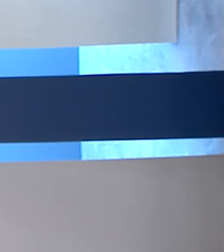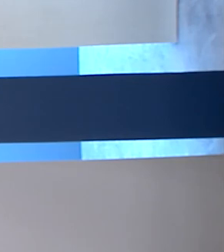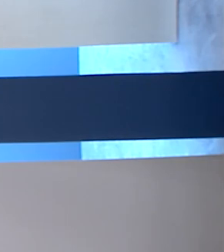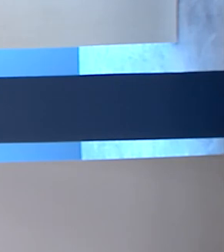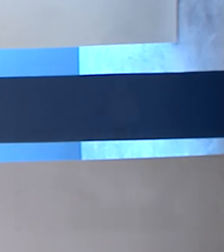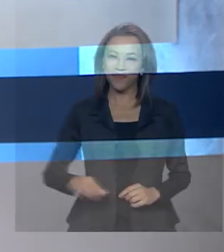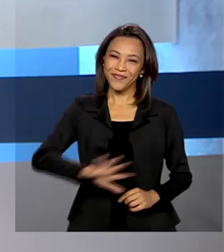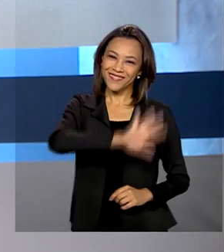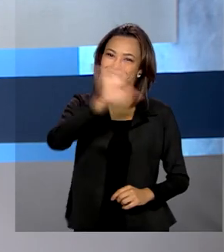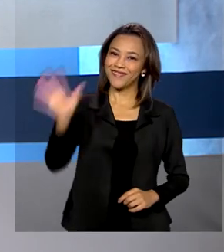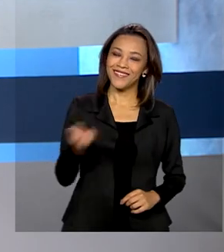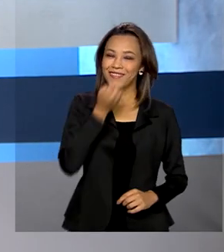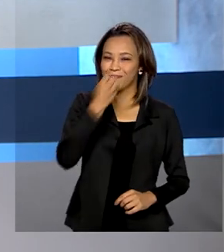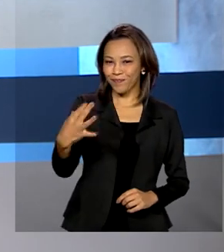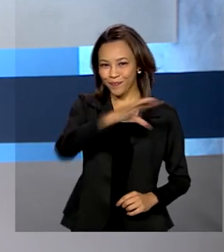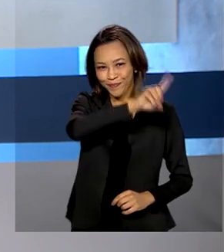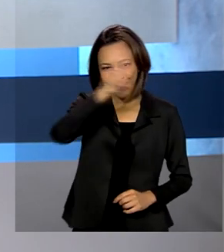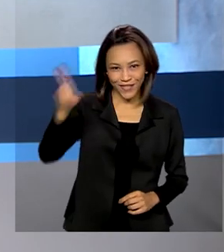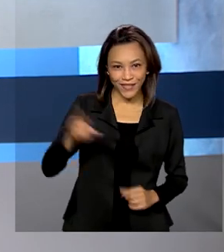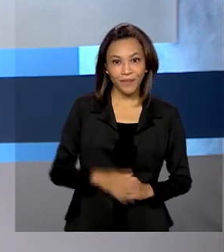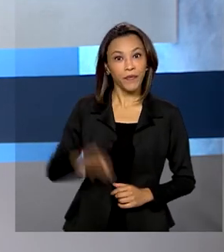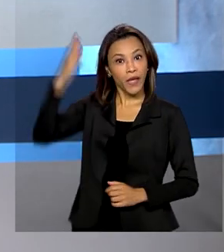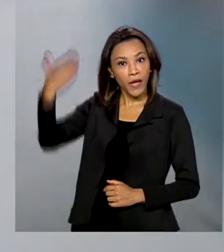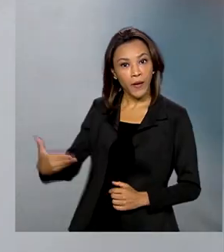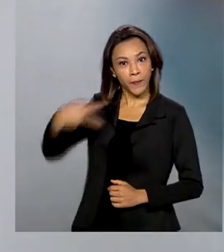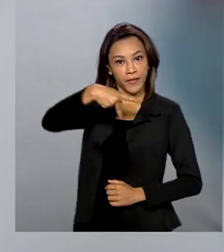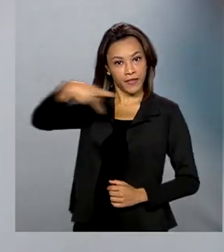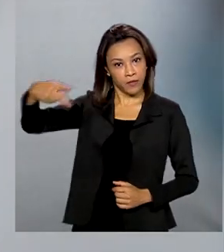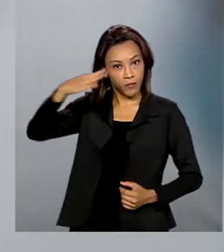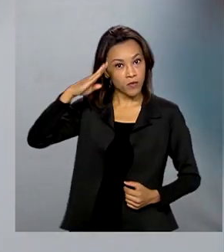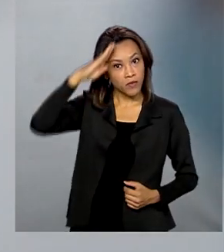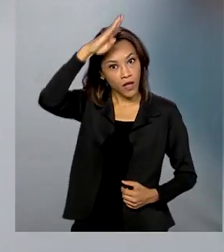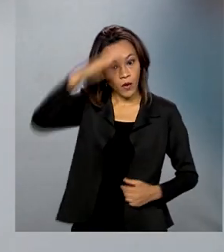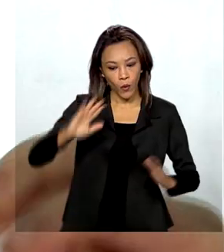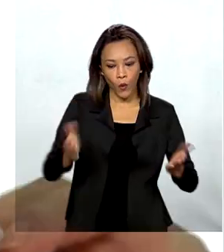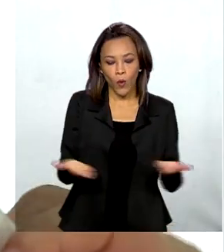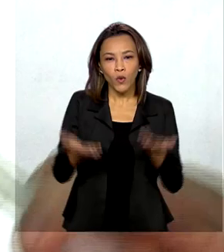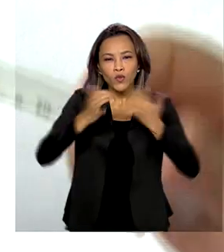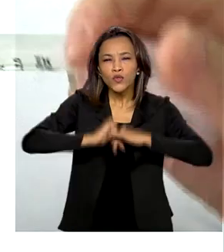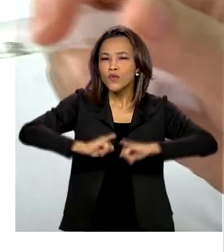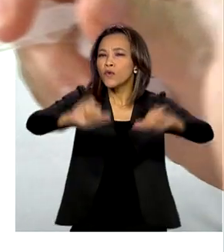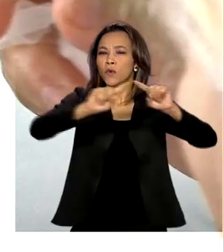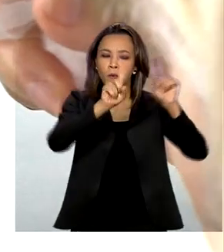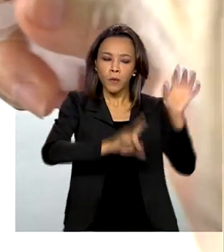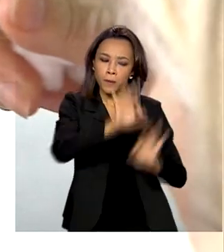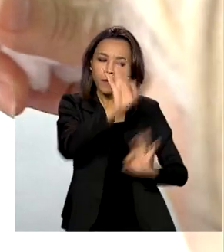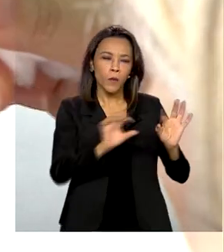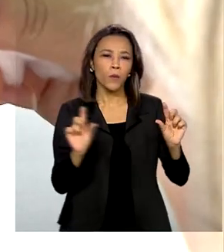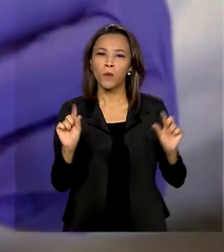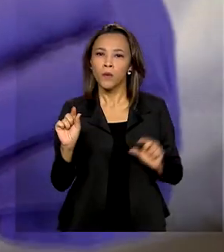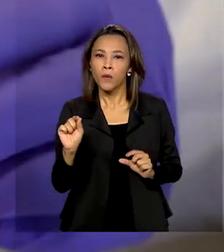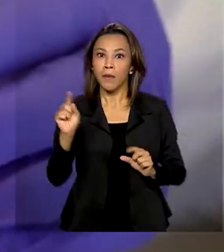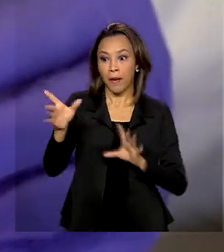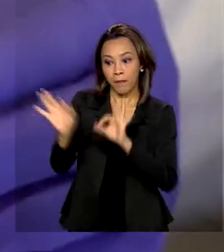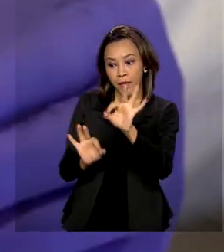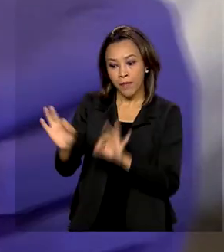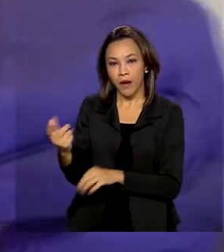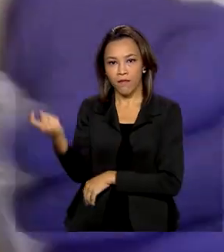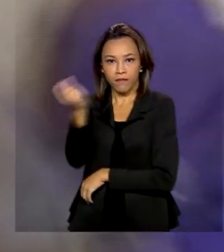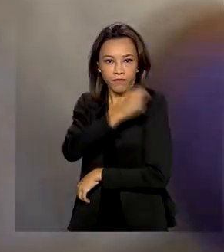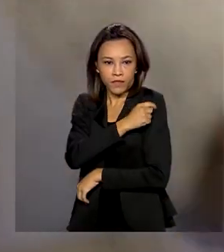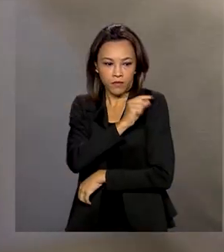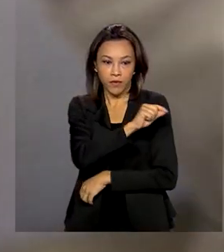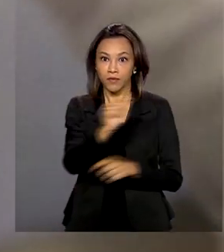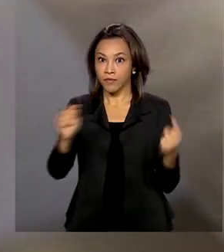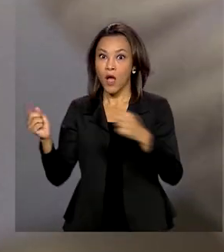Olá, bom dia! Presidente Jair Bolsonaro lança hoje plano nacional para preparar a vacinação contra